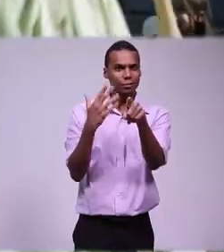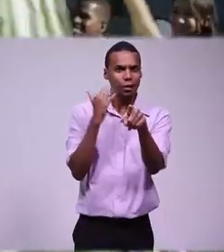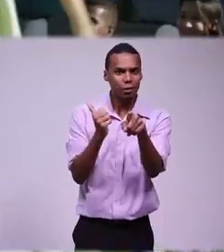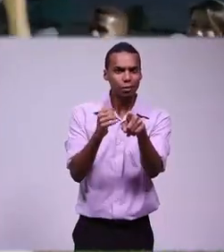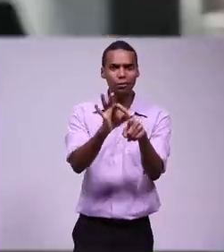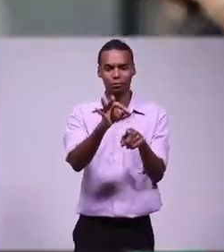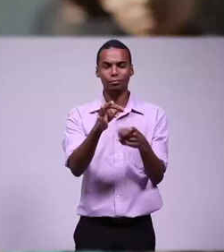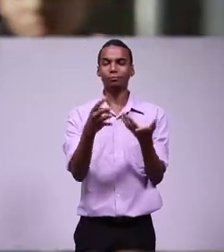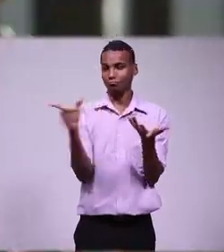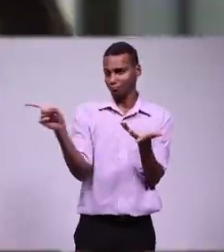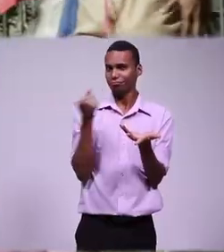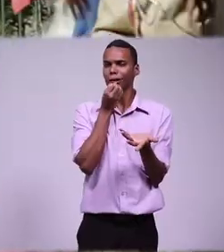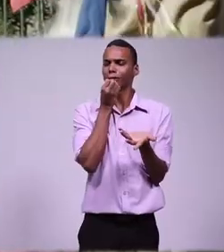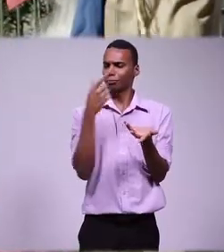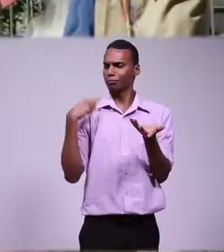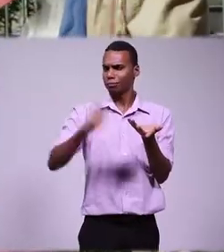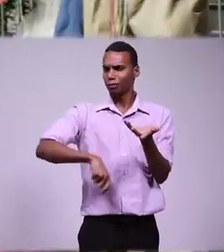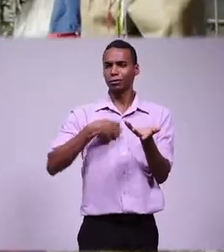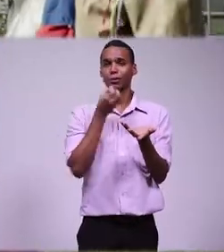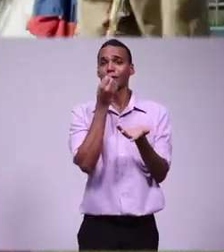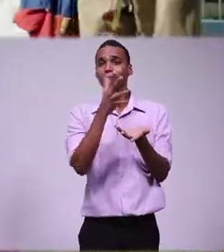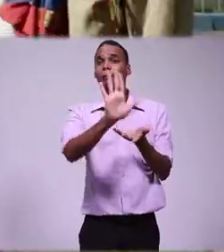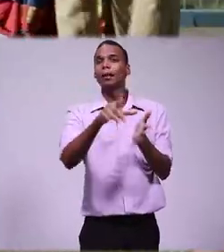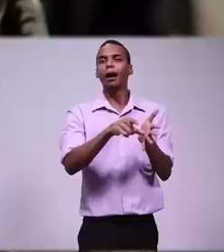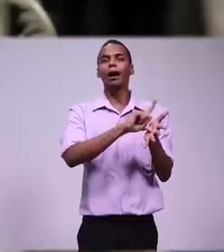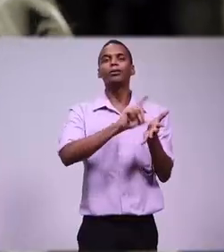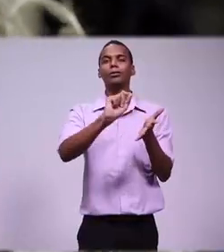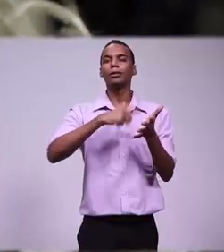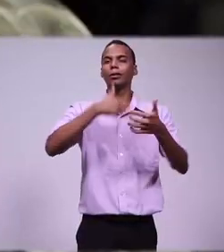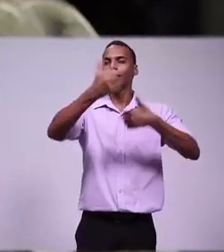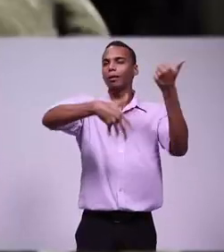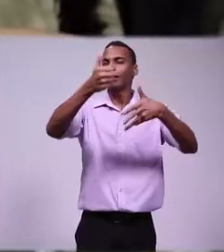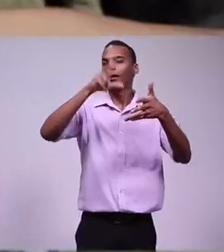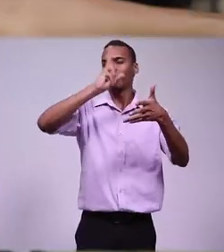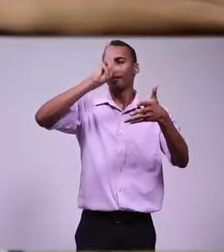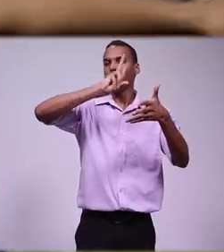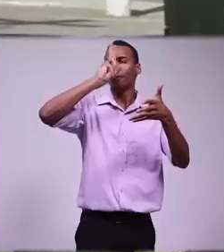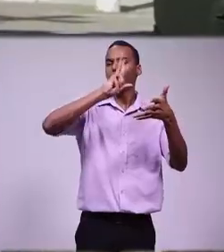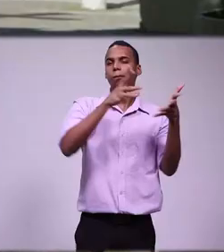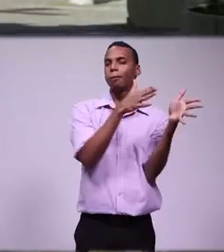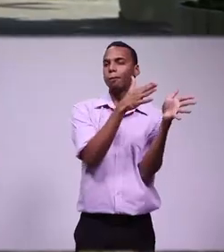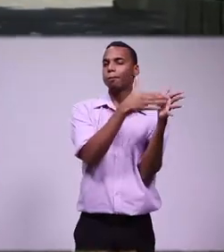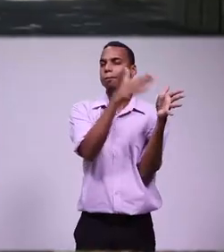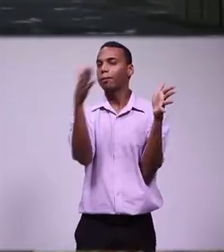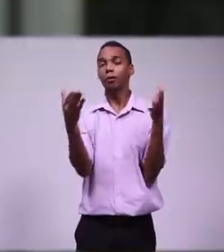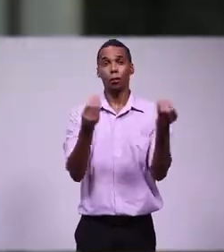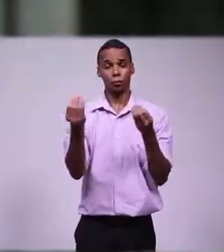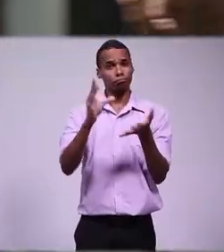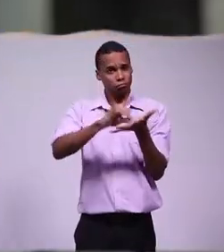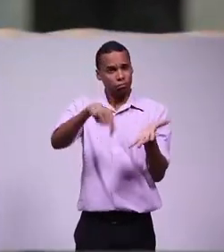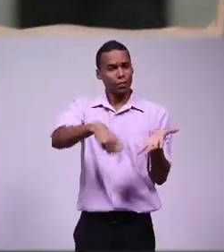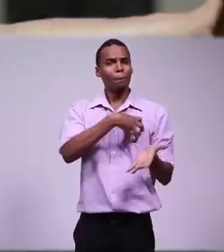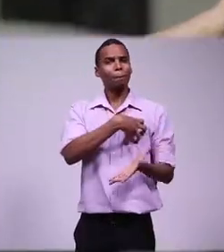E ela? Eu não posso falar, mas antes, eu preciso contar para vocês como tudo aconteceu. Para nós baianos,